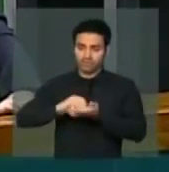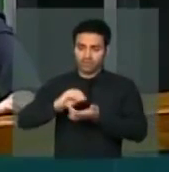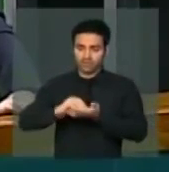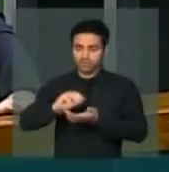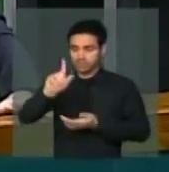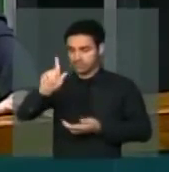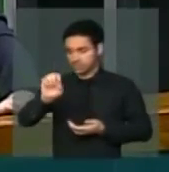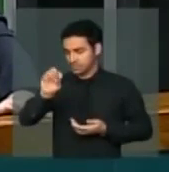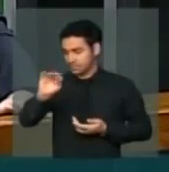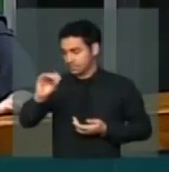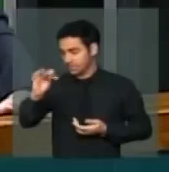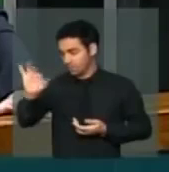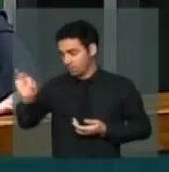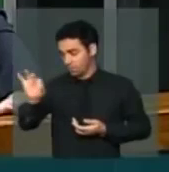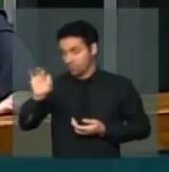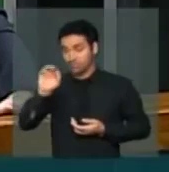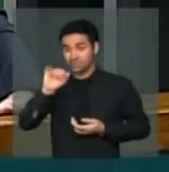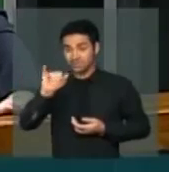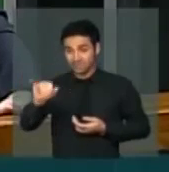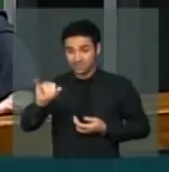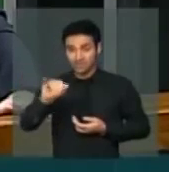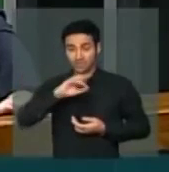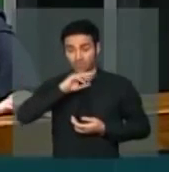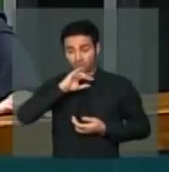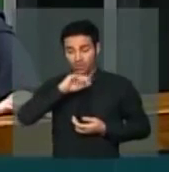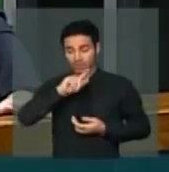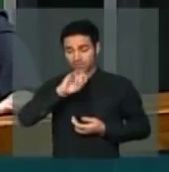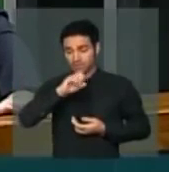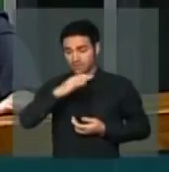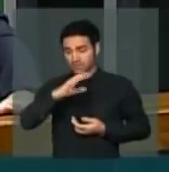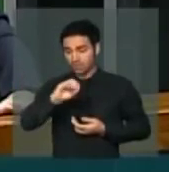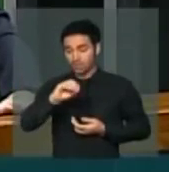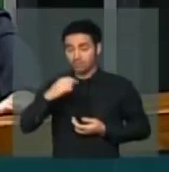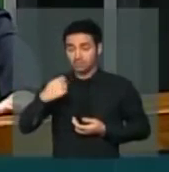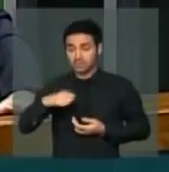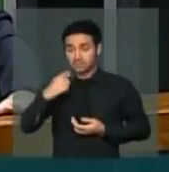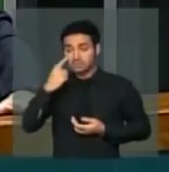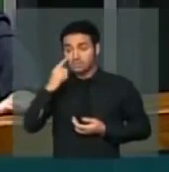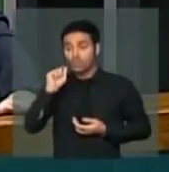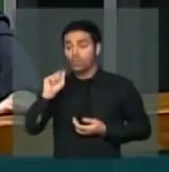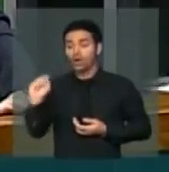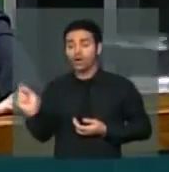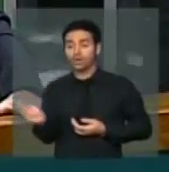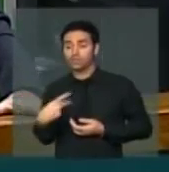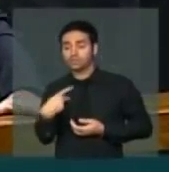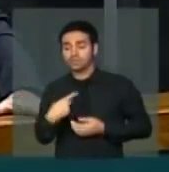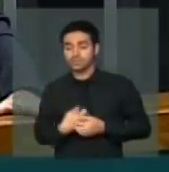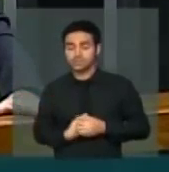passa por má gestão, é preciso que se verifique o que aconteceu.